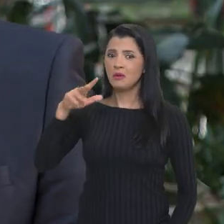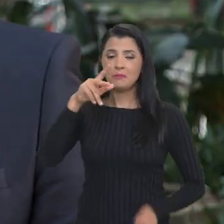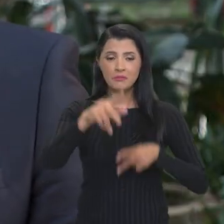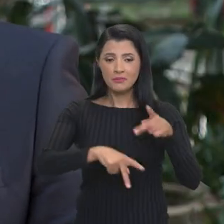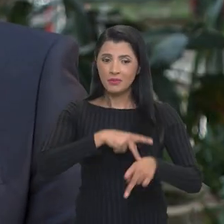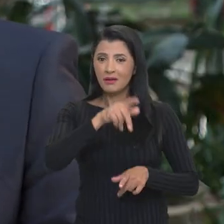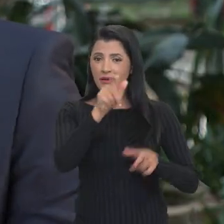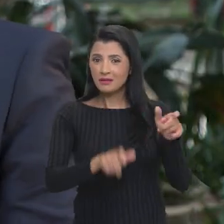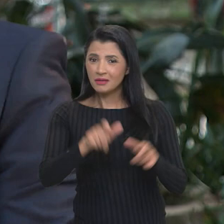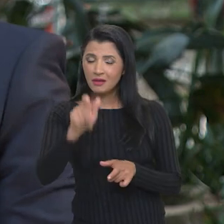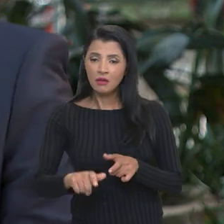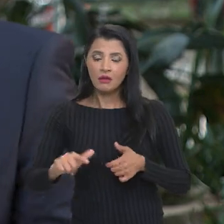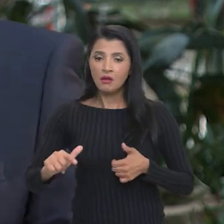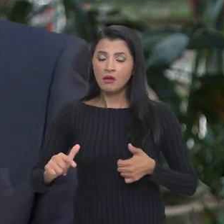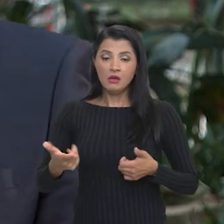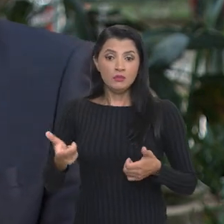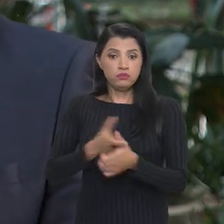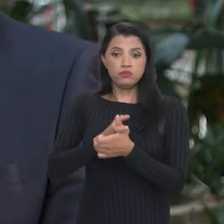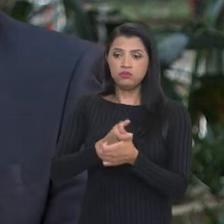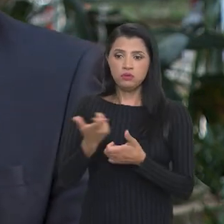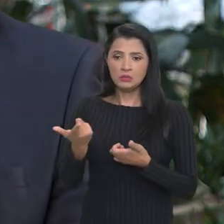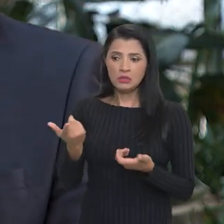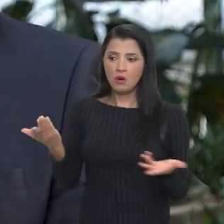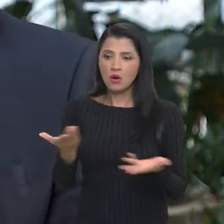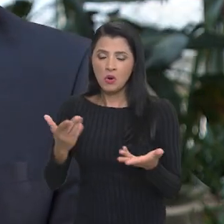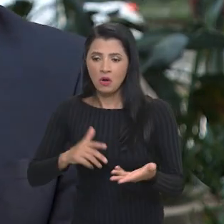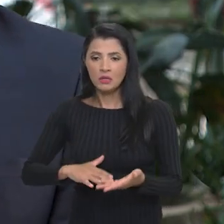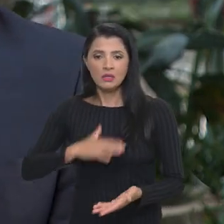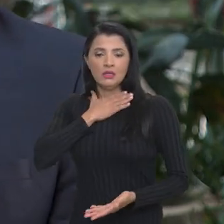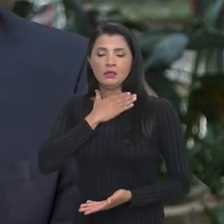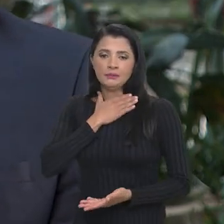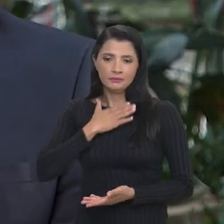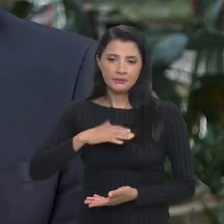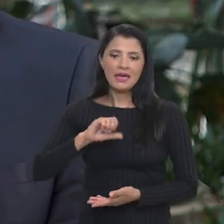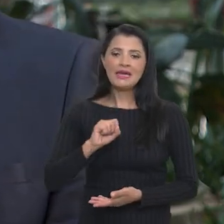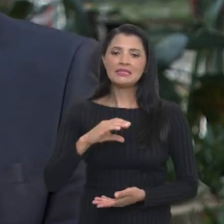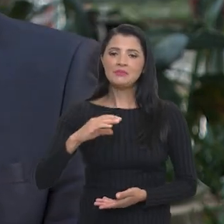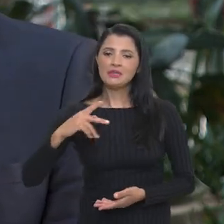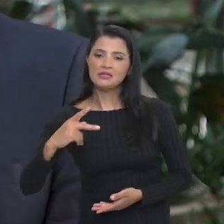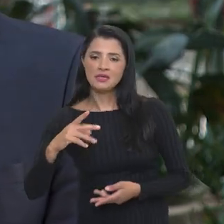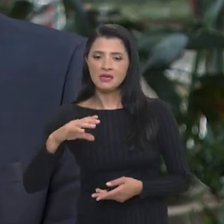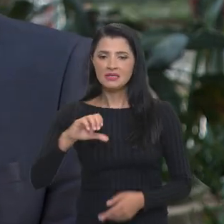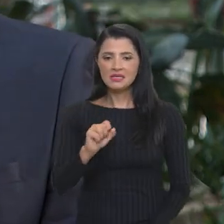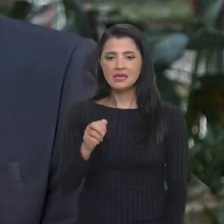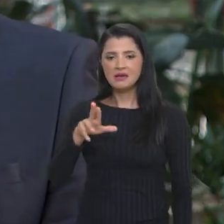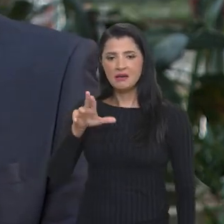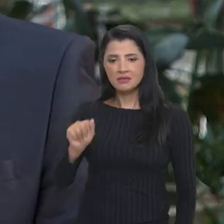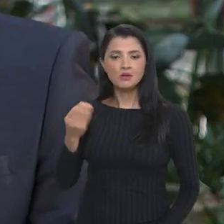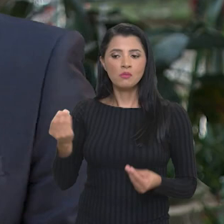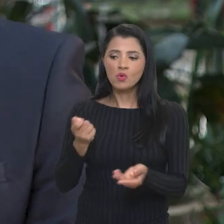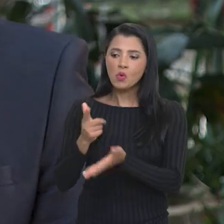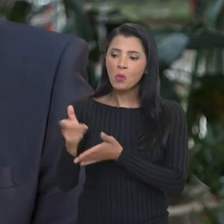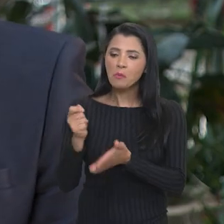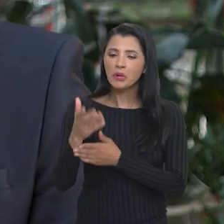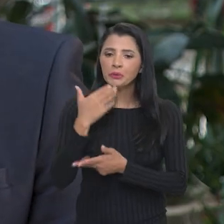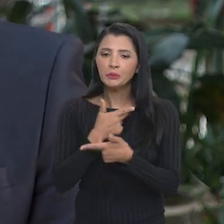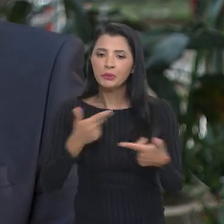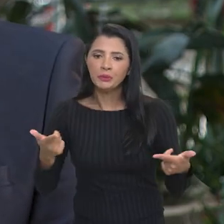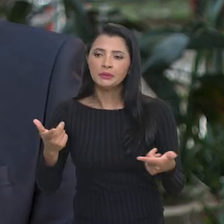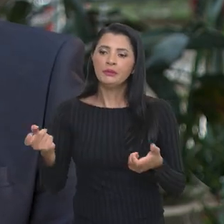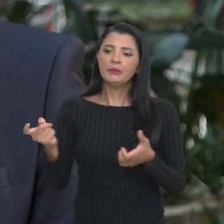que estão indo de imprente, estão no SPC e no Serasa foi comprando alimentação, tendo que financiar o que compra mensalmente, exatamente